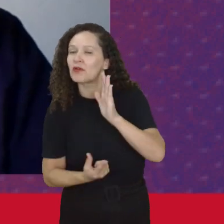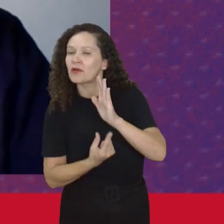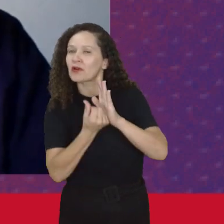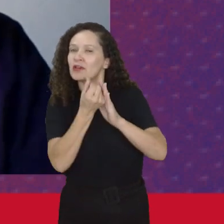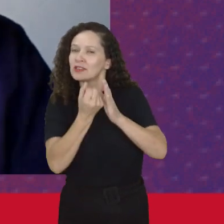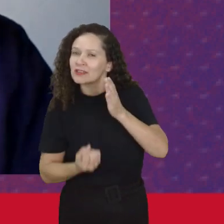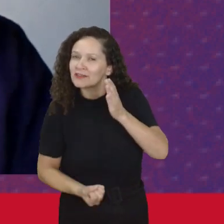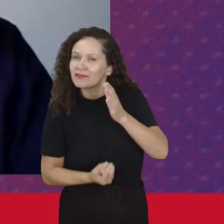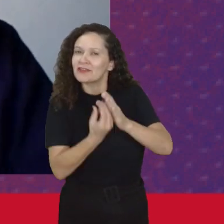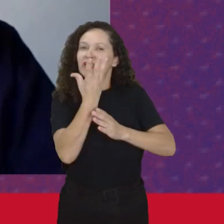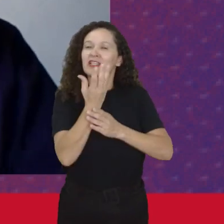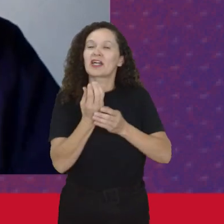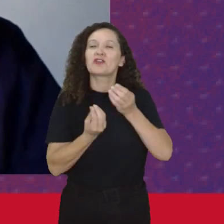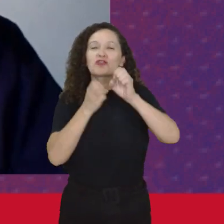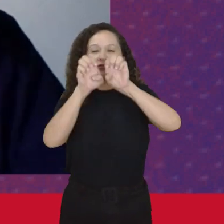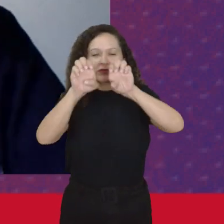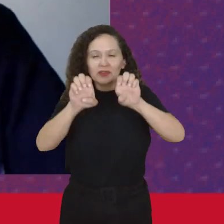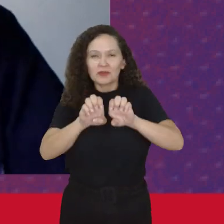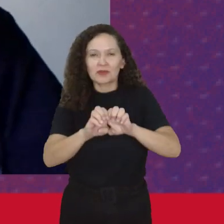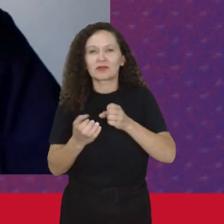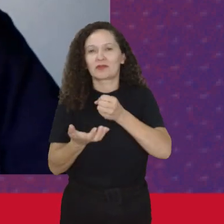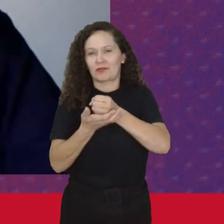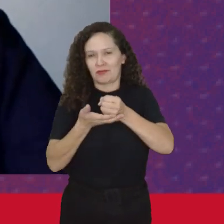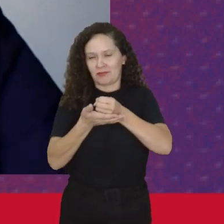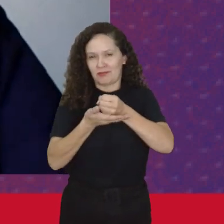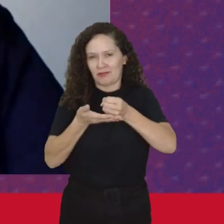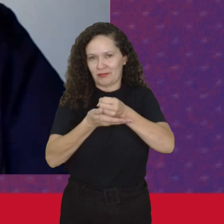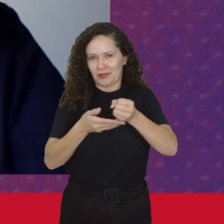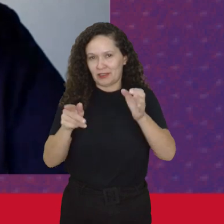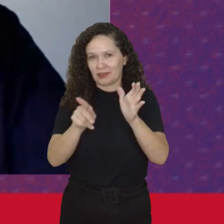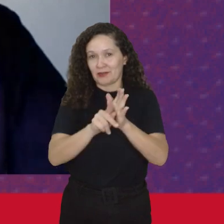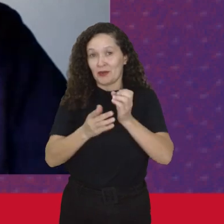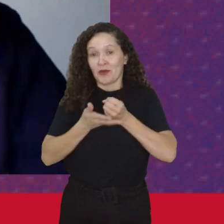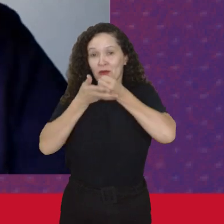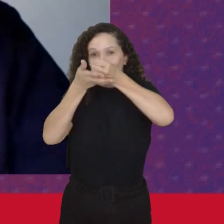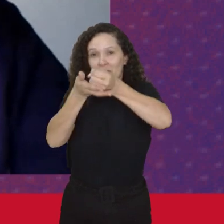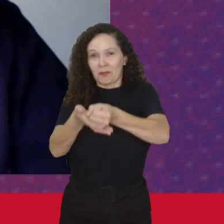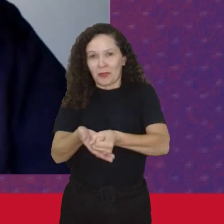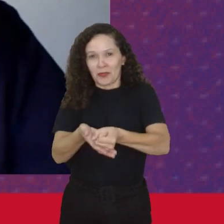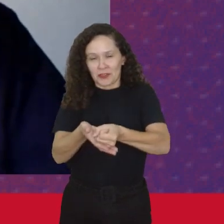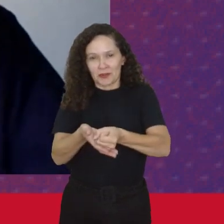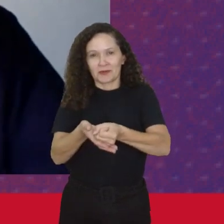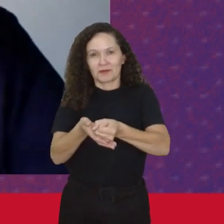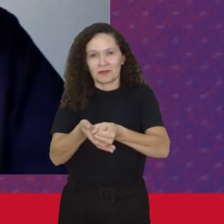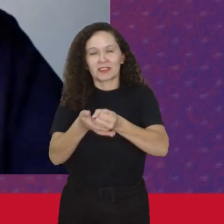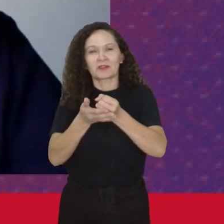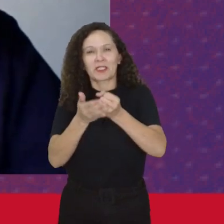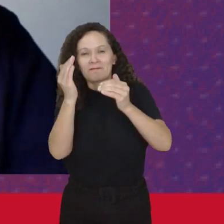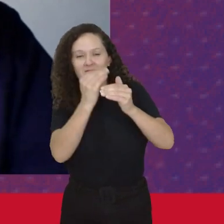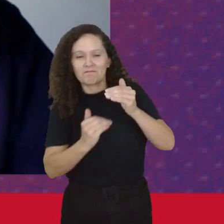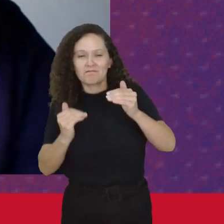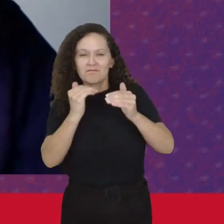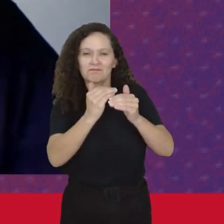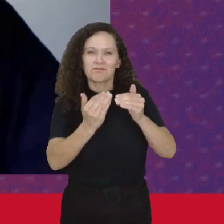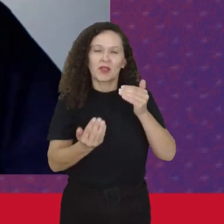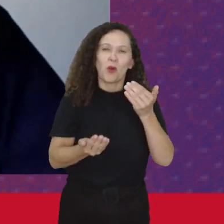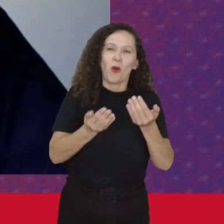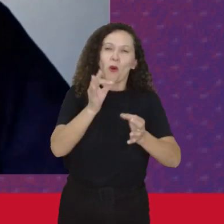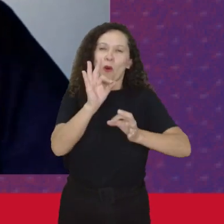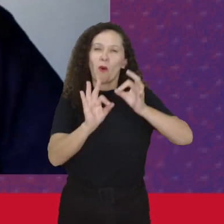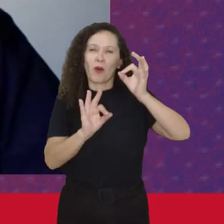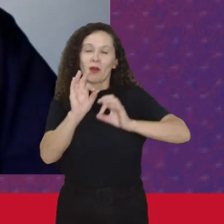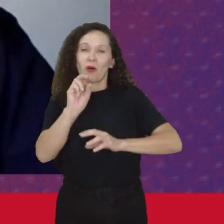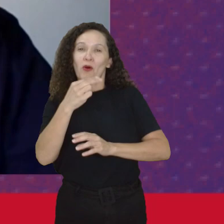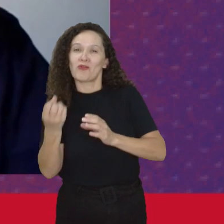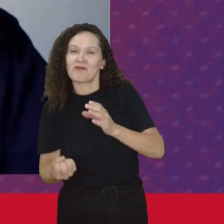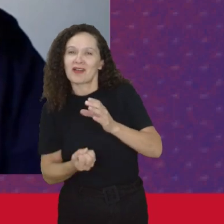Se estruturou Com base Nesse Nesse Nesse reposto Nessa atualização E até a invenção De